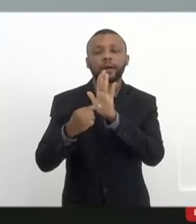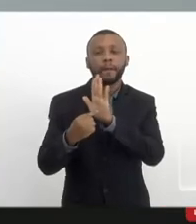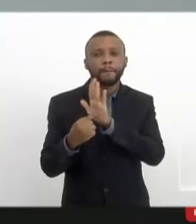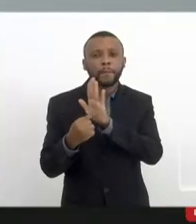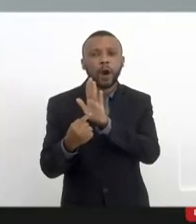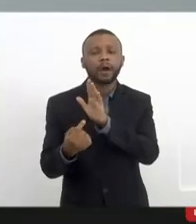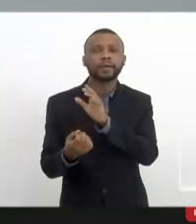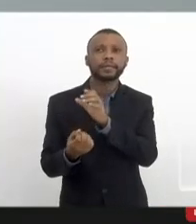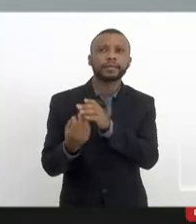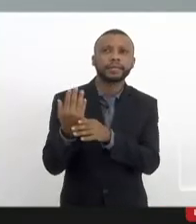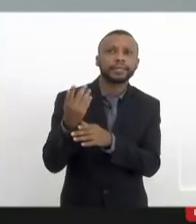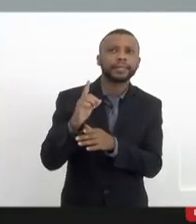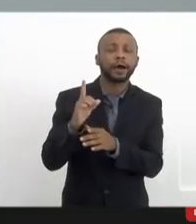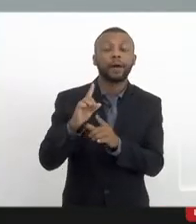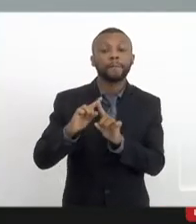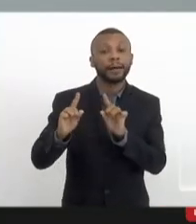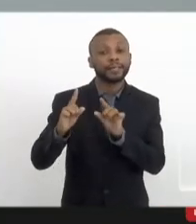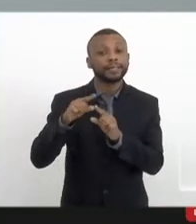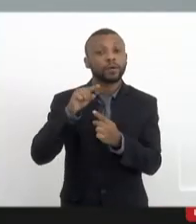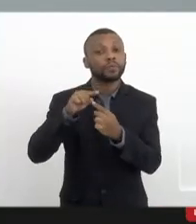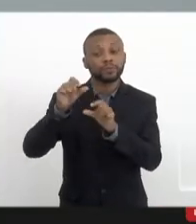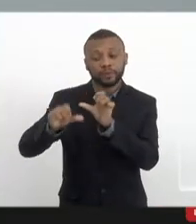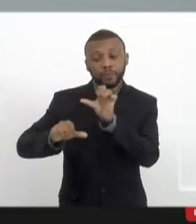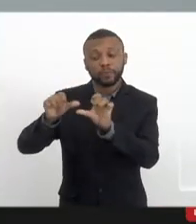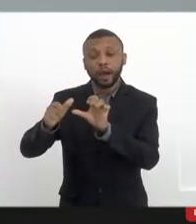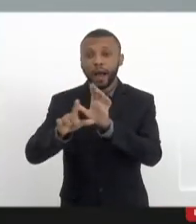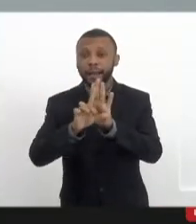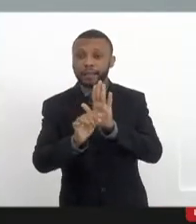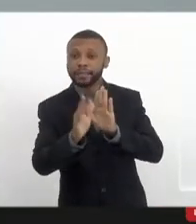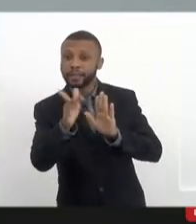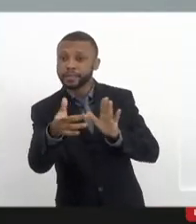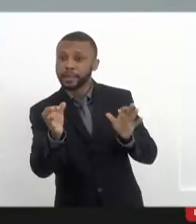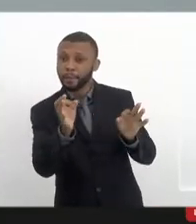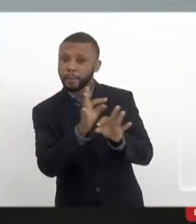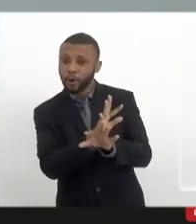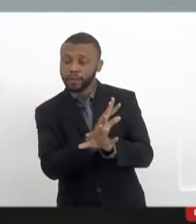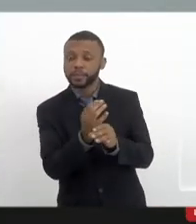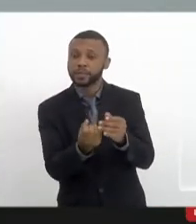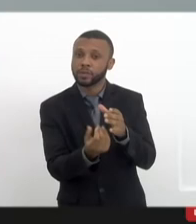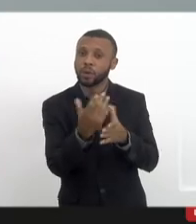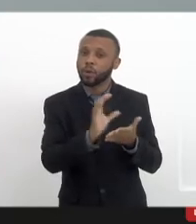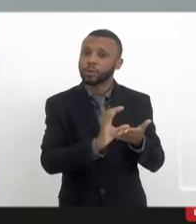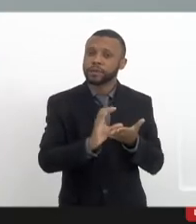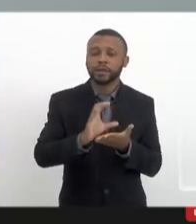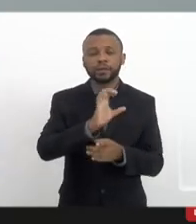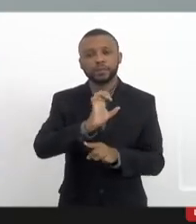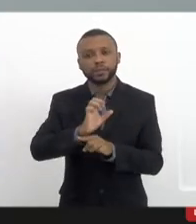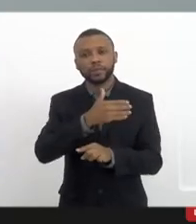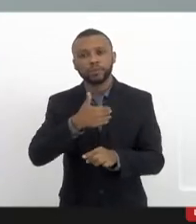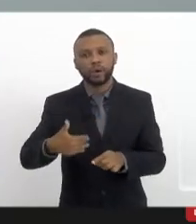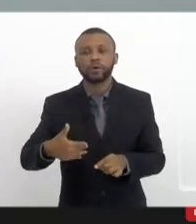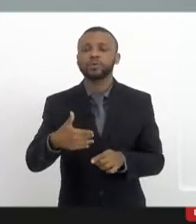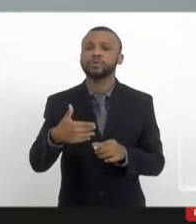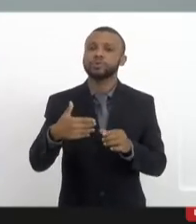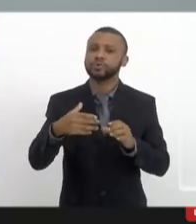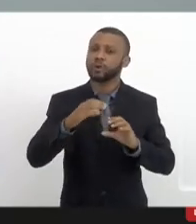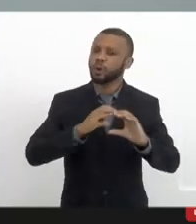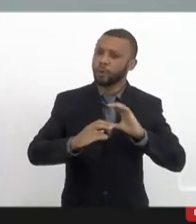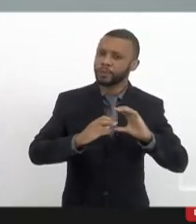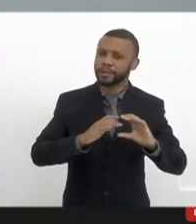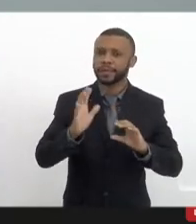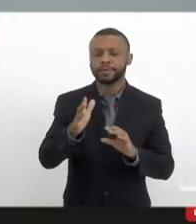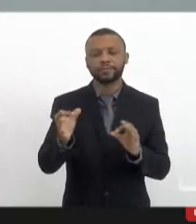institui, mas que modifica a lei que já está em vigor, que criou o Conselho Estadual de Comunicação e que foi praticada toda a metada.